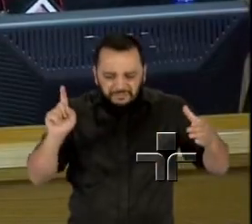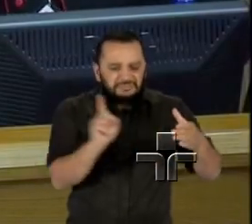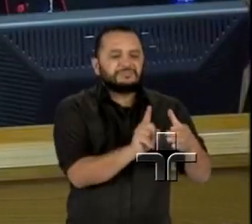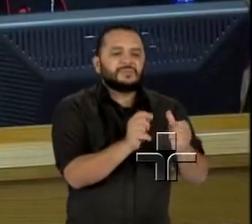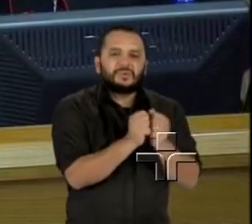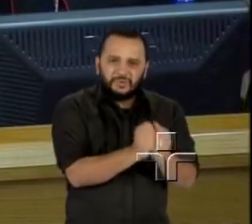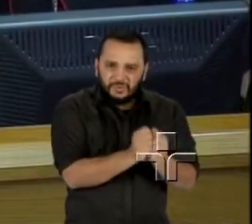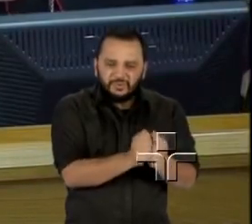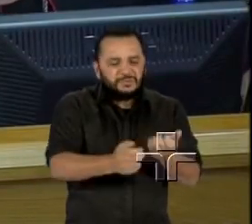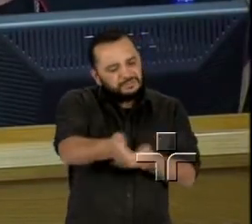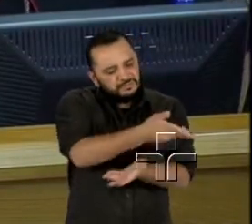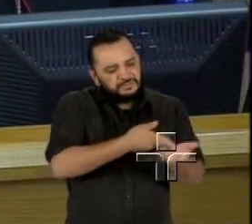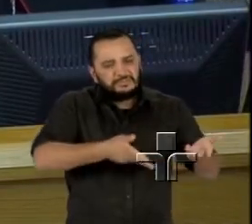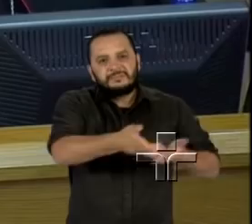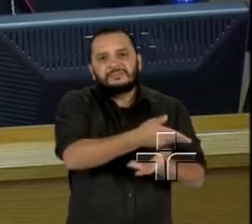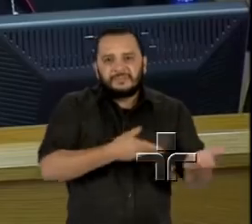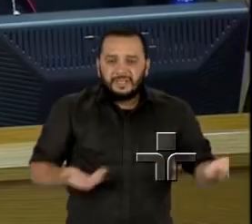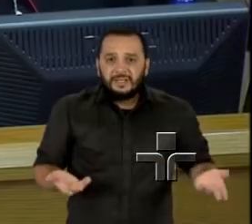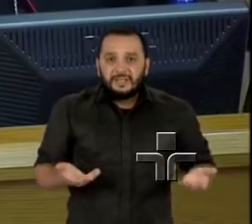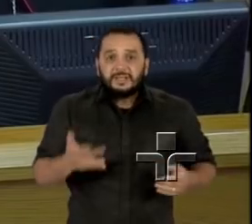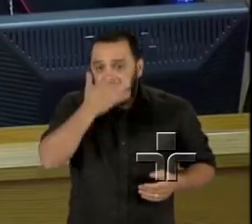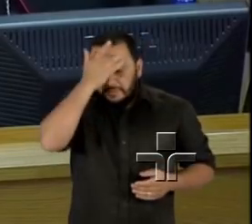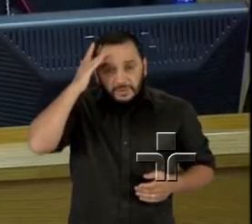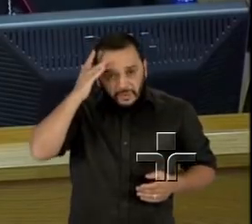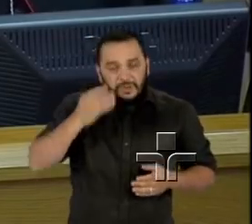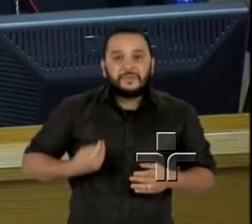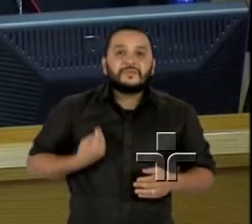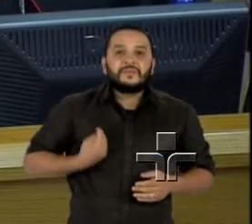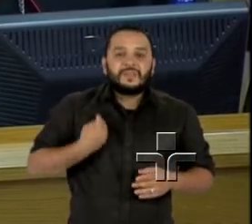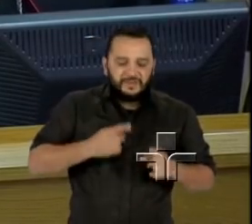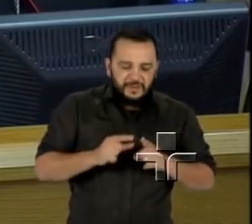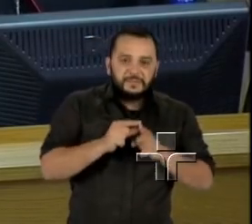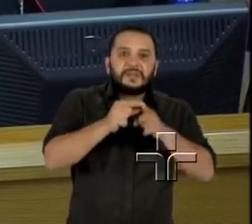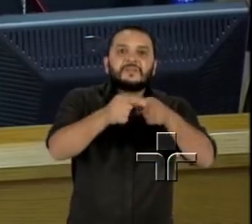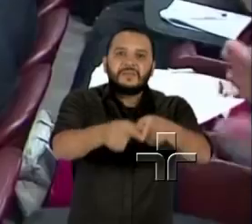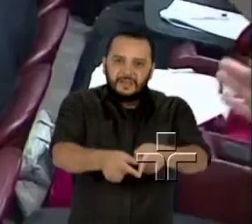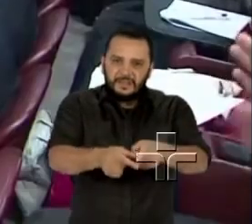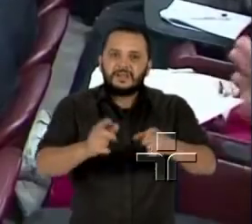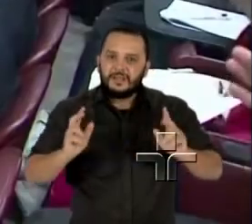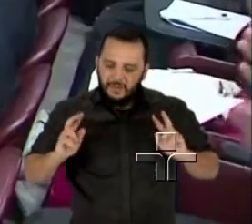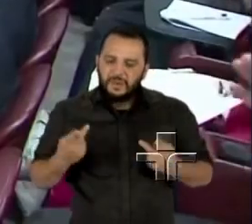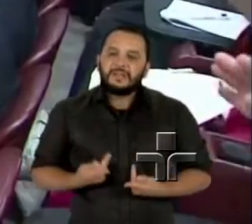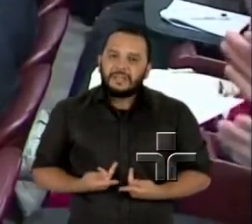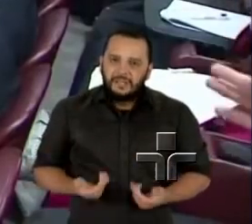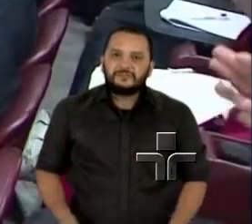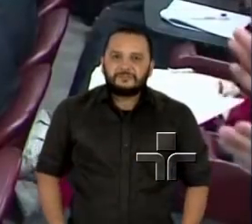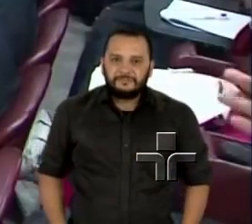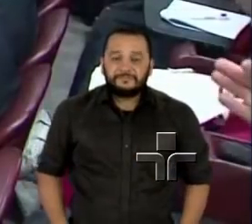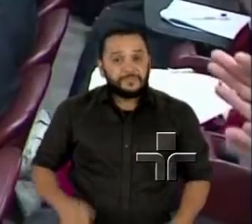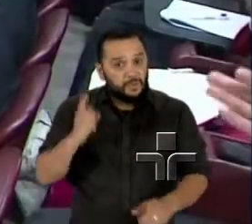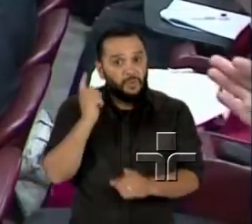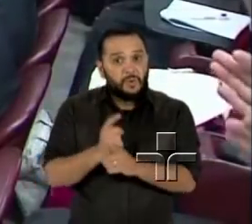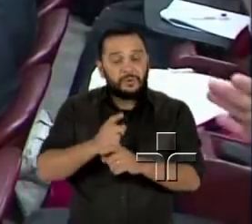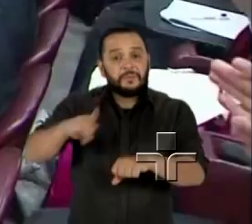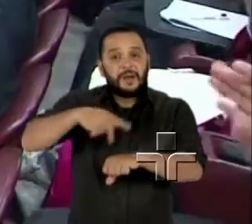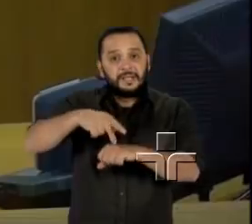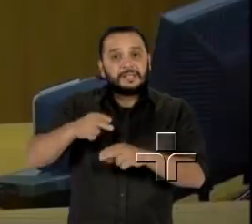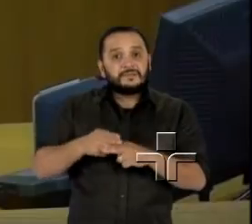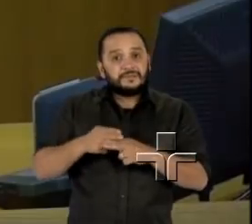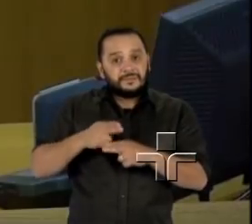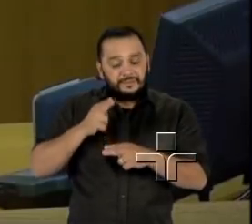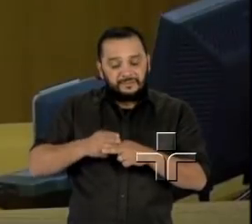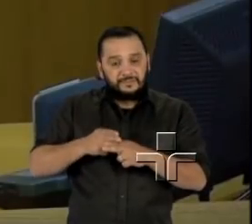de quem vive nas periferias da humanidade. O encontro no Vaticano vai até o dia 27.